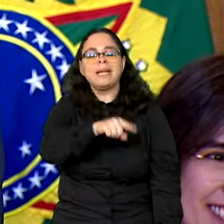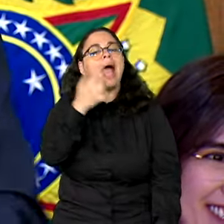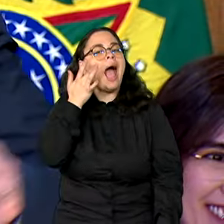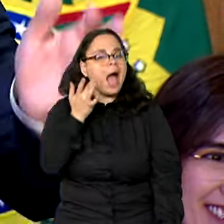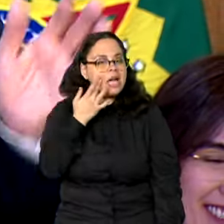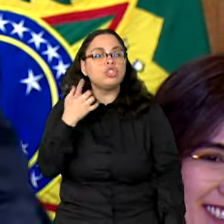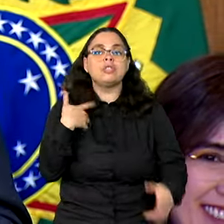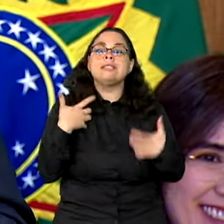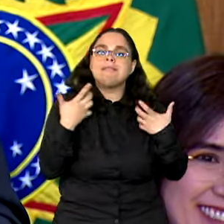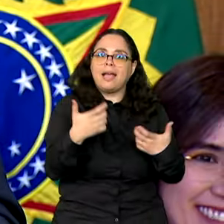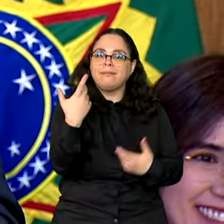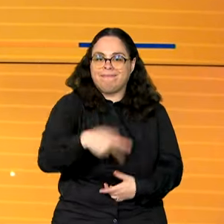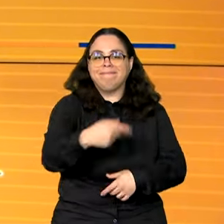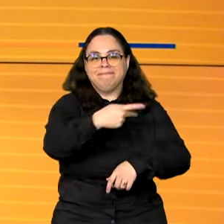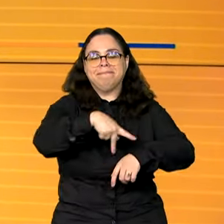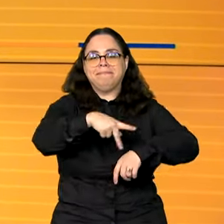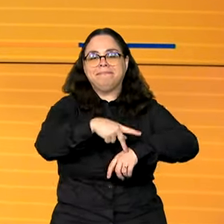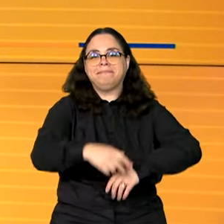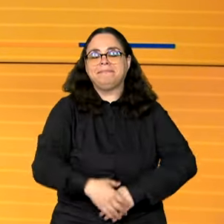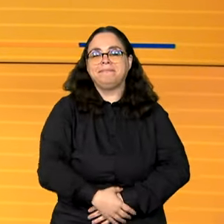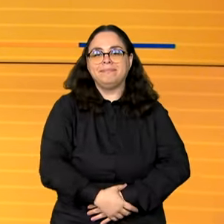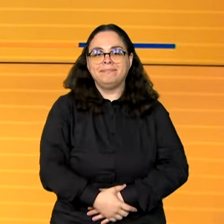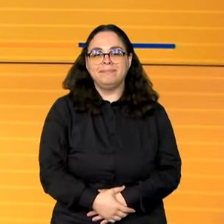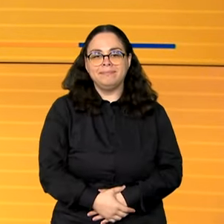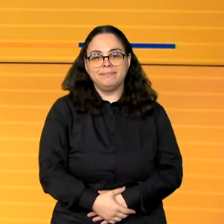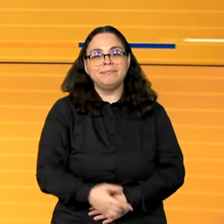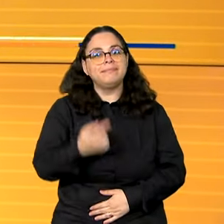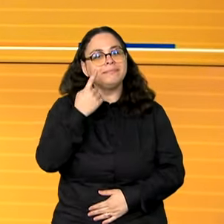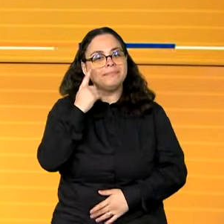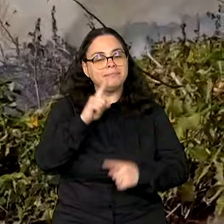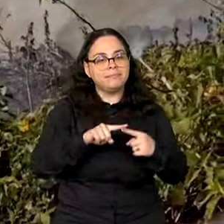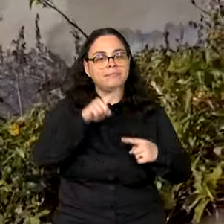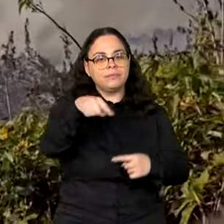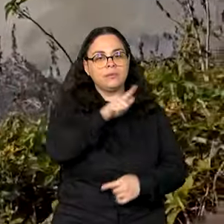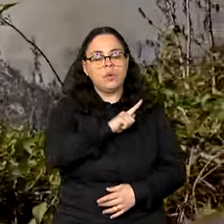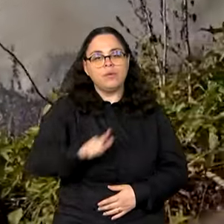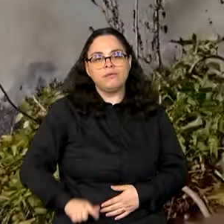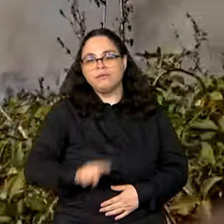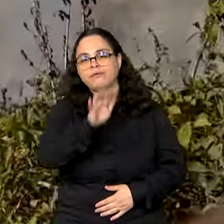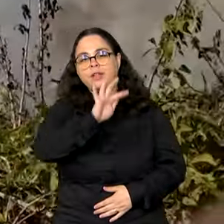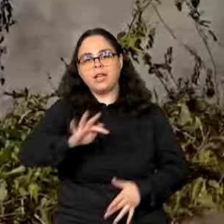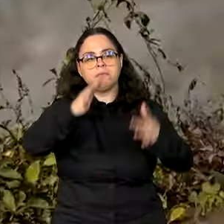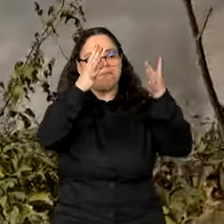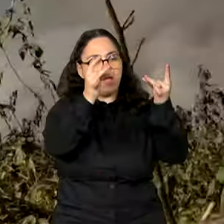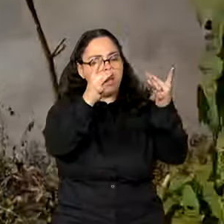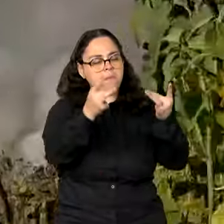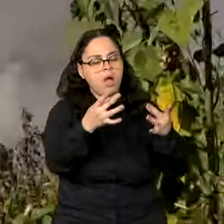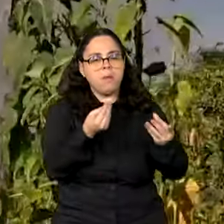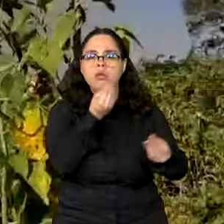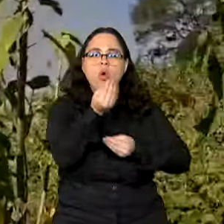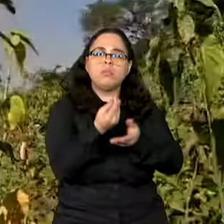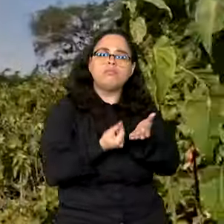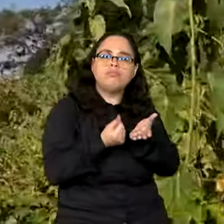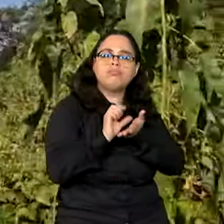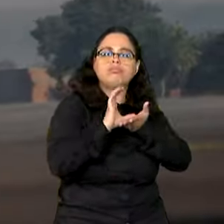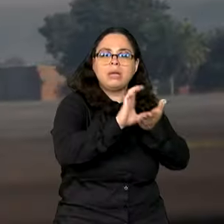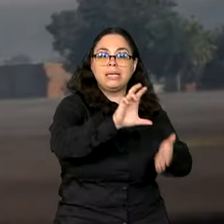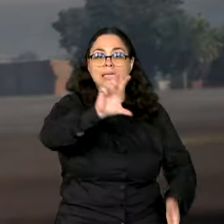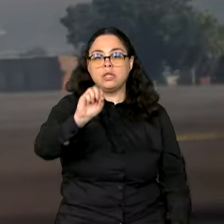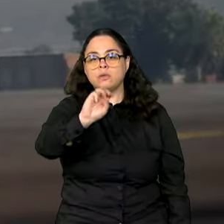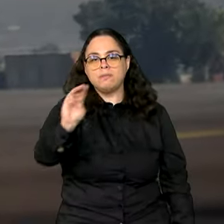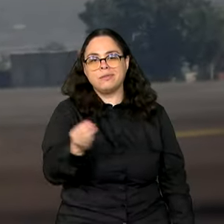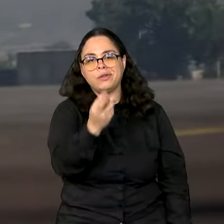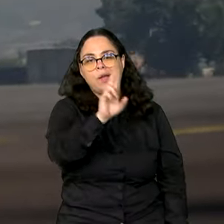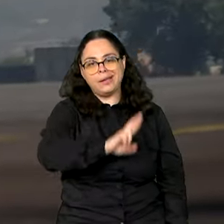e quer que aconteça nesse país. Veja a seguir, o governo federal detalha como vai investir os mais de 500